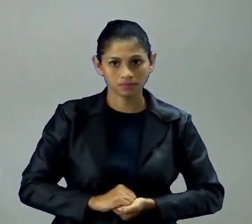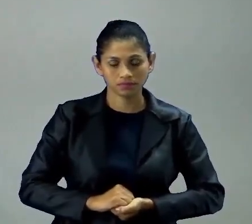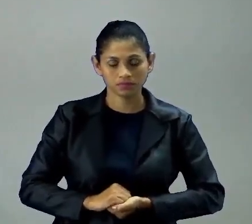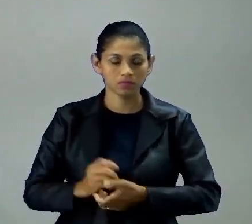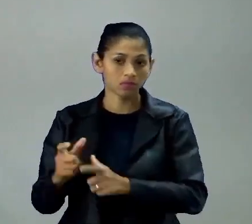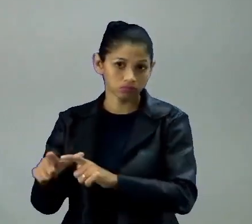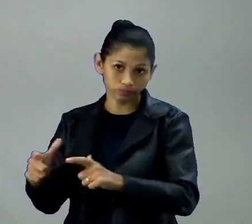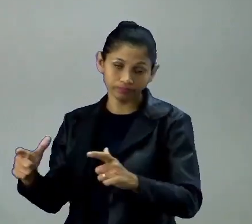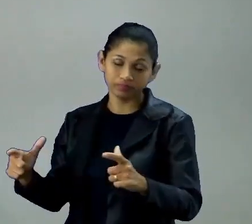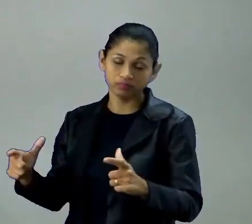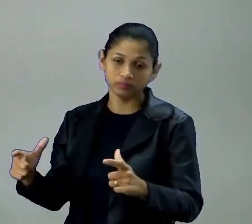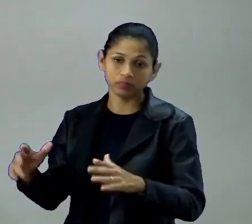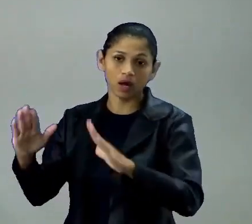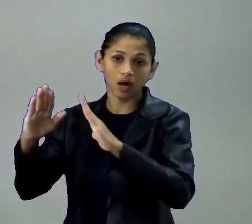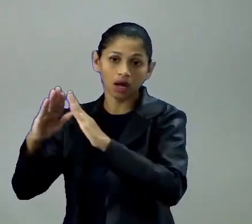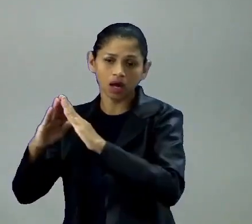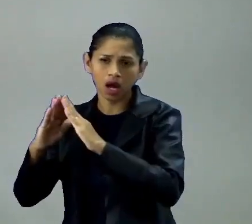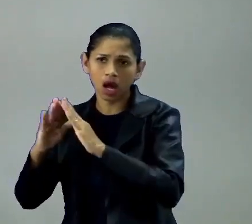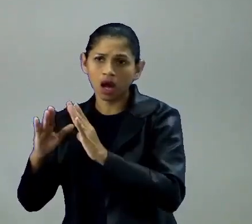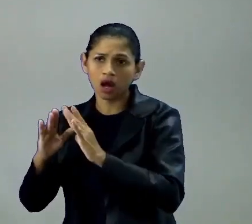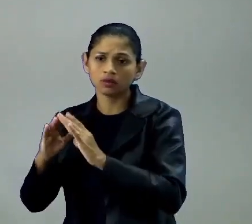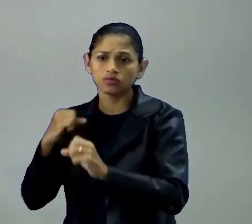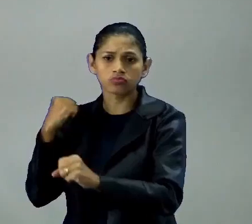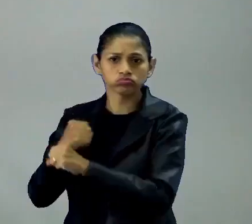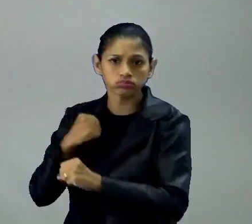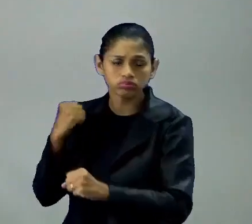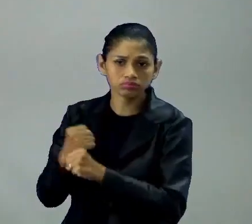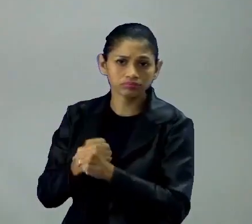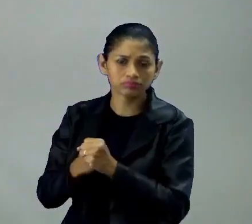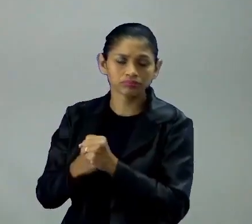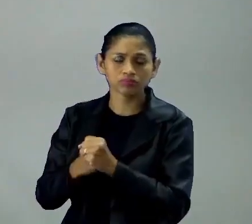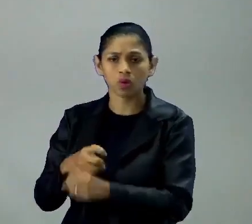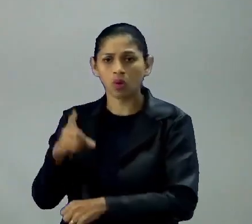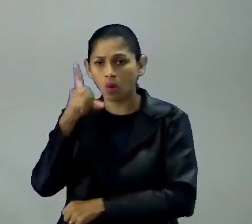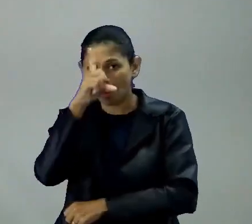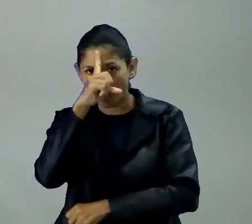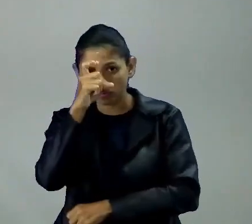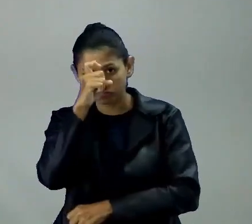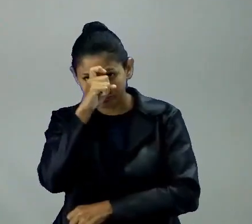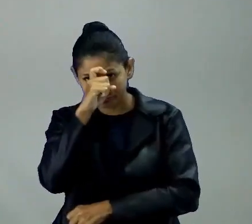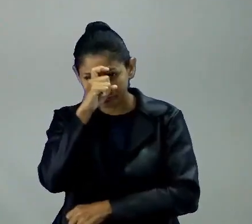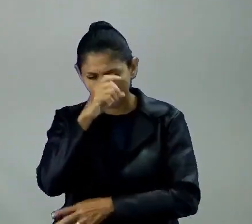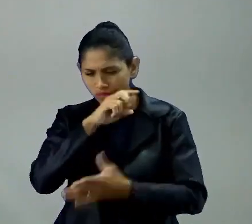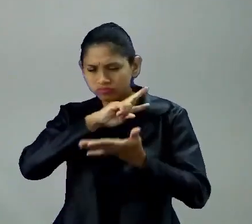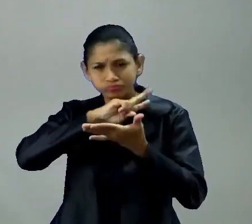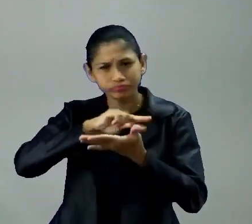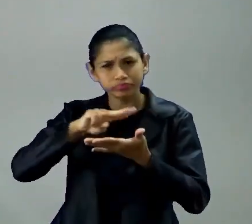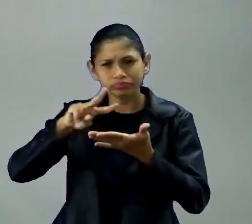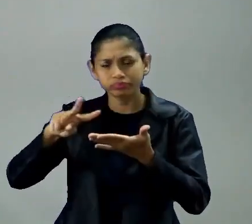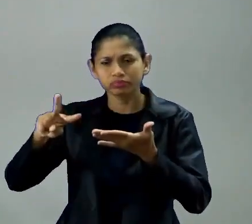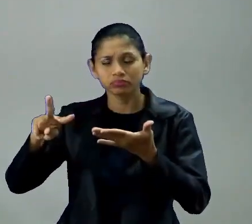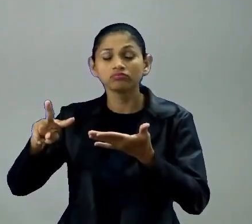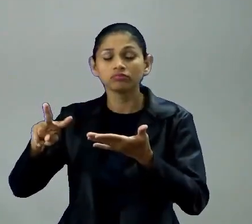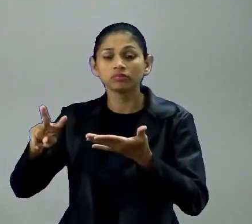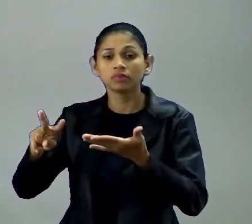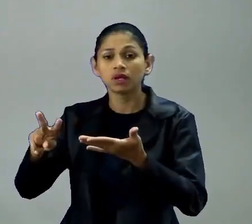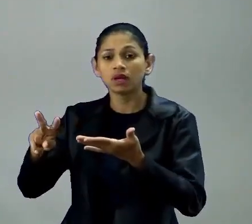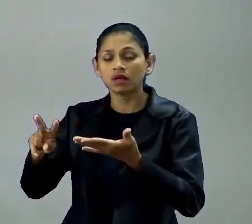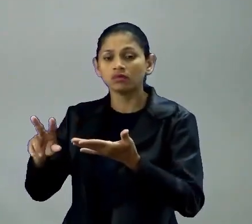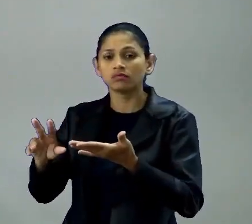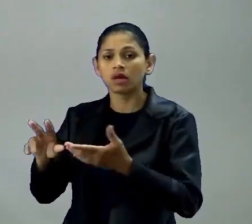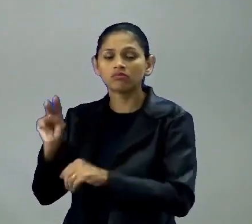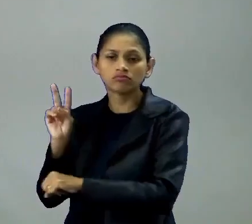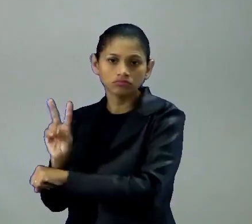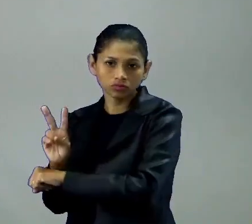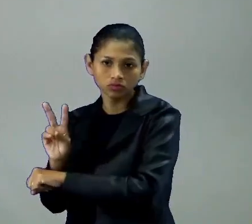novas casas vão sendo construídas, né, novos hospitais, etc., para atender essa população que está